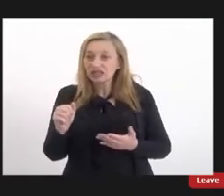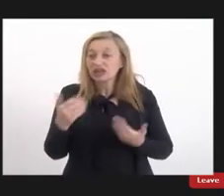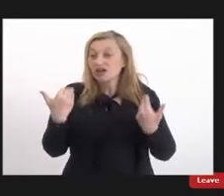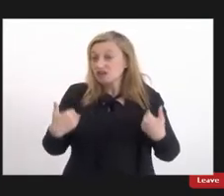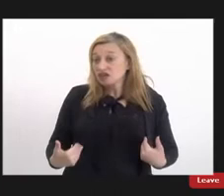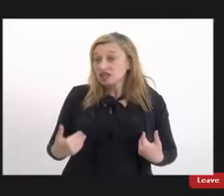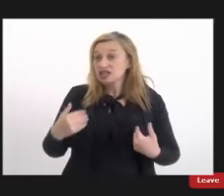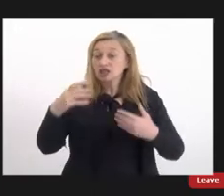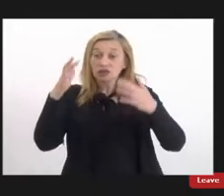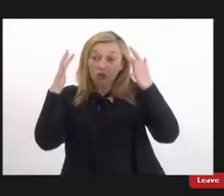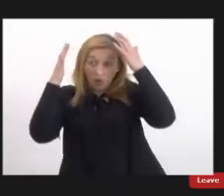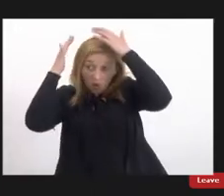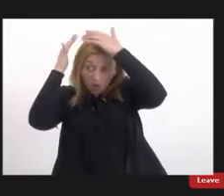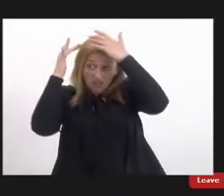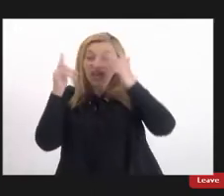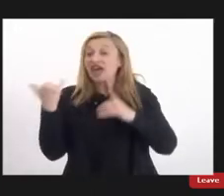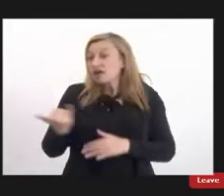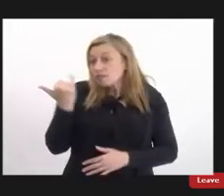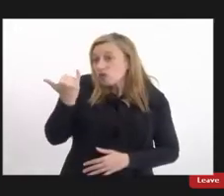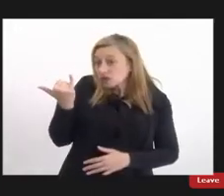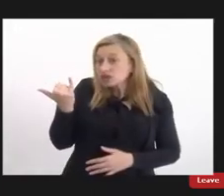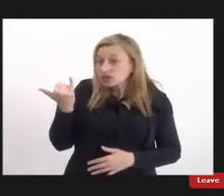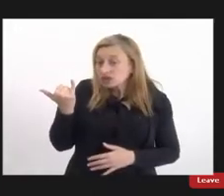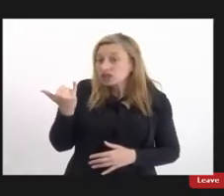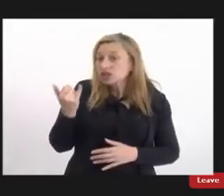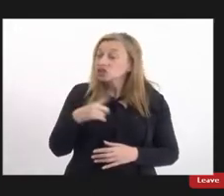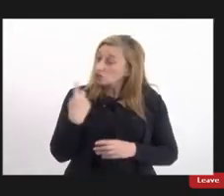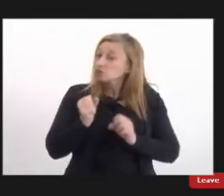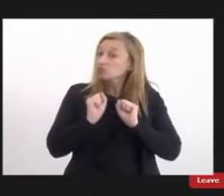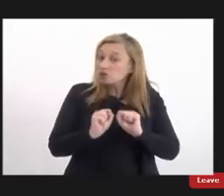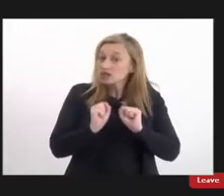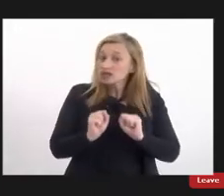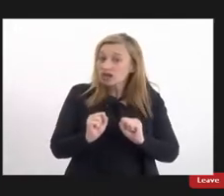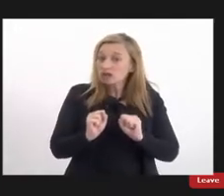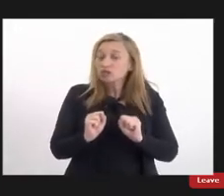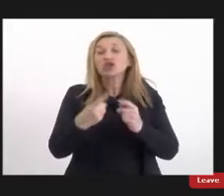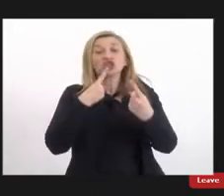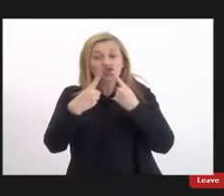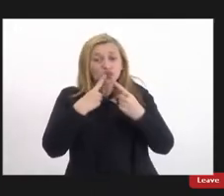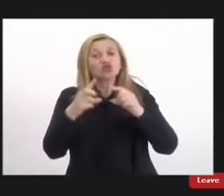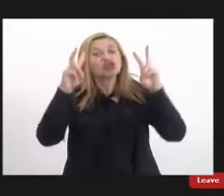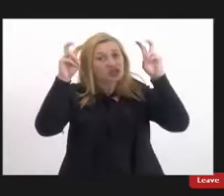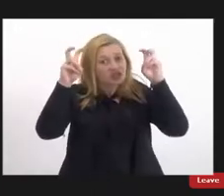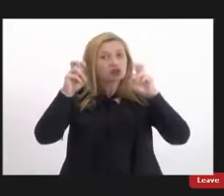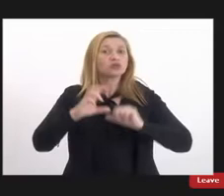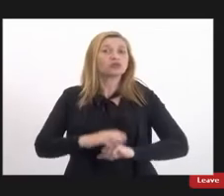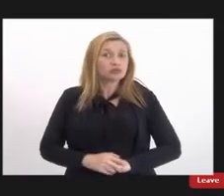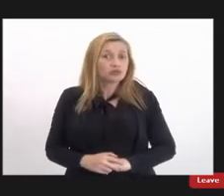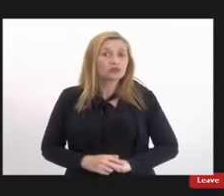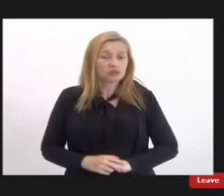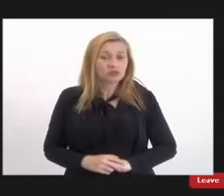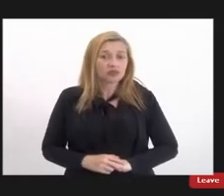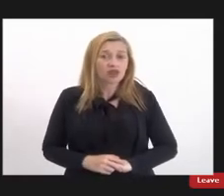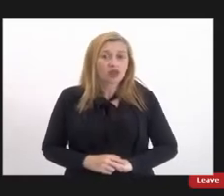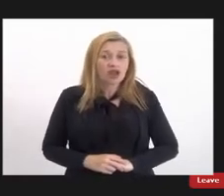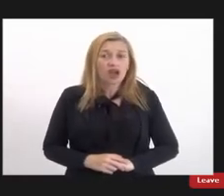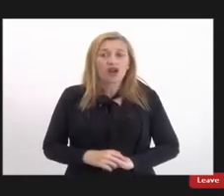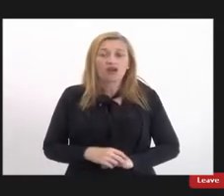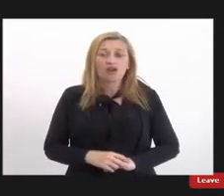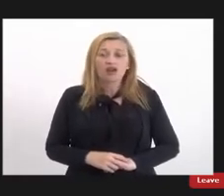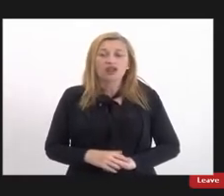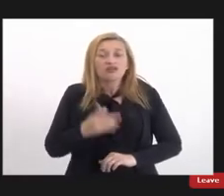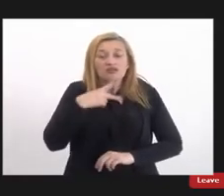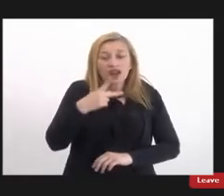e é muito importante que a gente possa debater sobre isso trazer para a